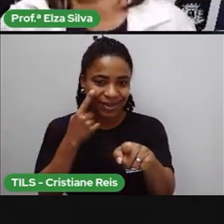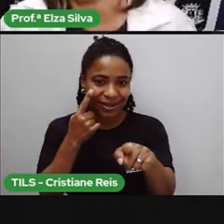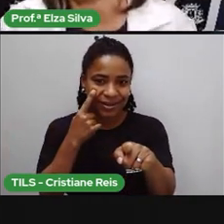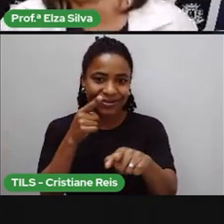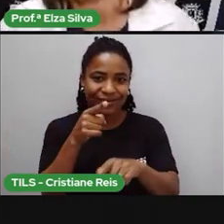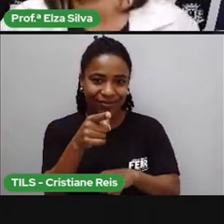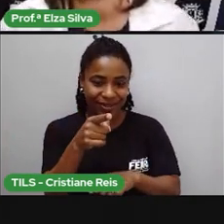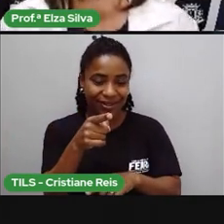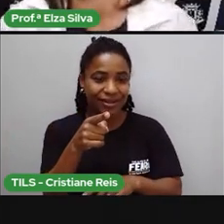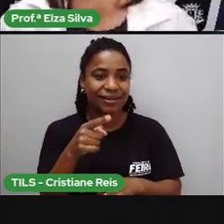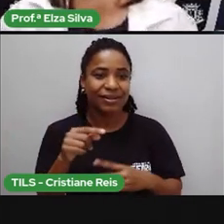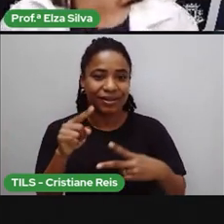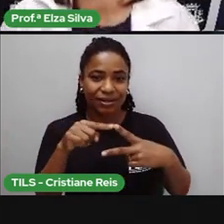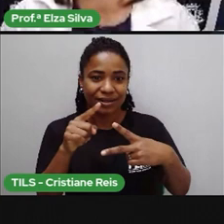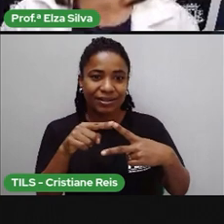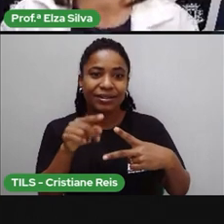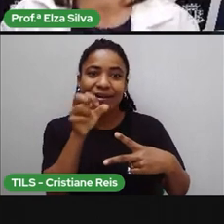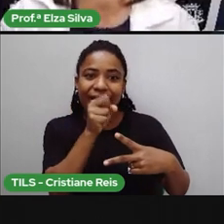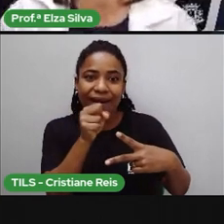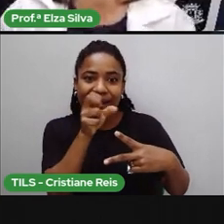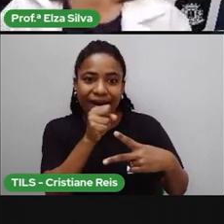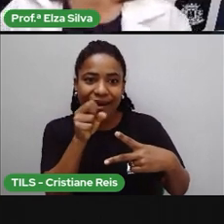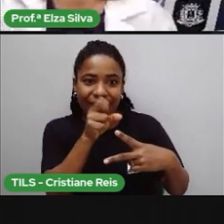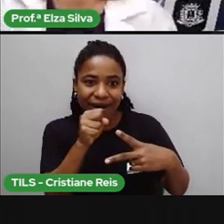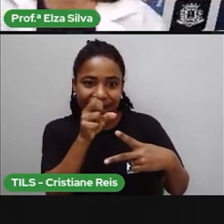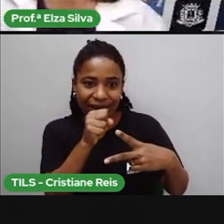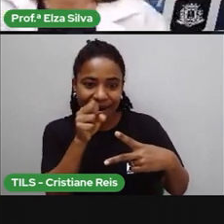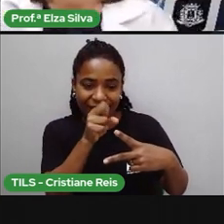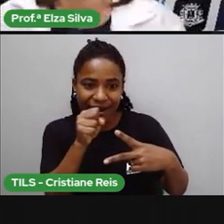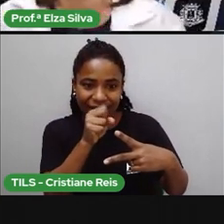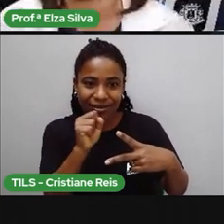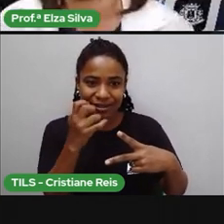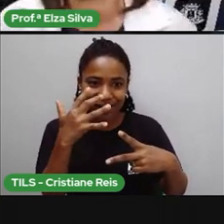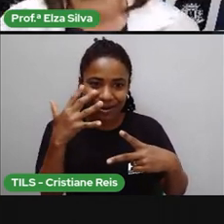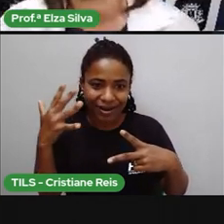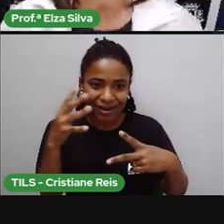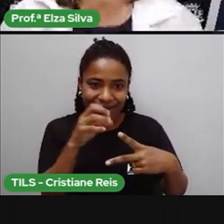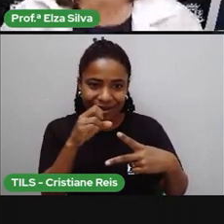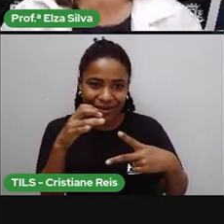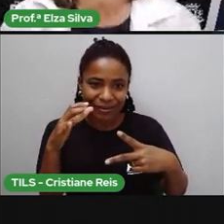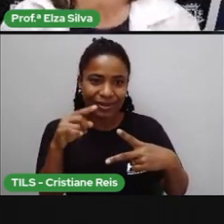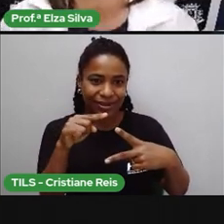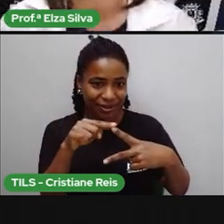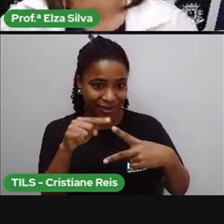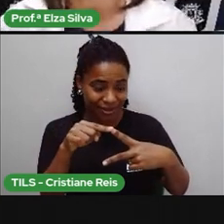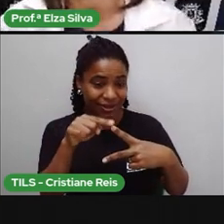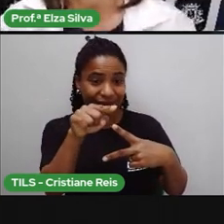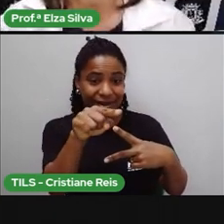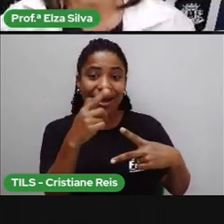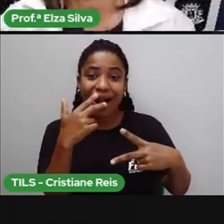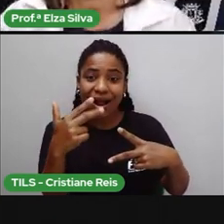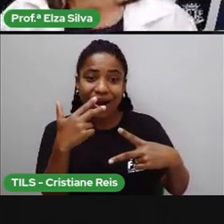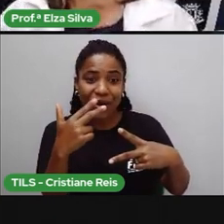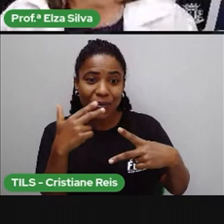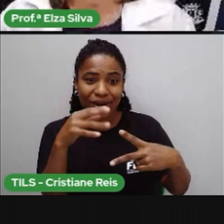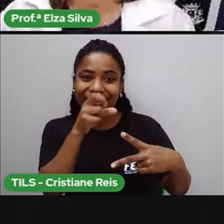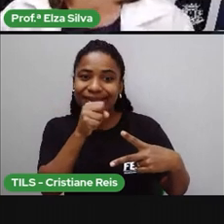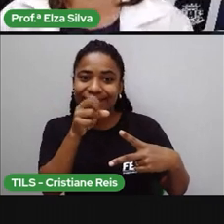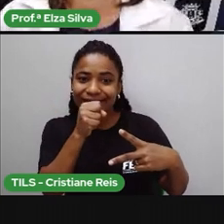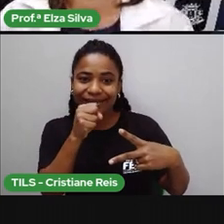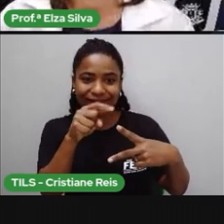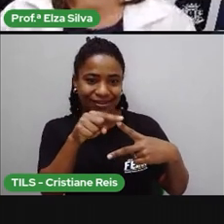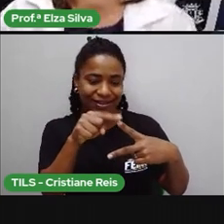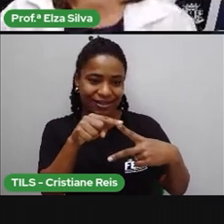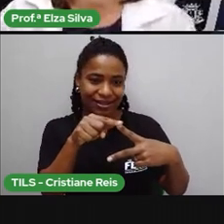destacado, de laranja, né? O laranja mais claro, Isisulu. E o